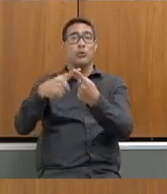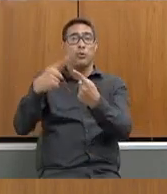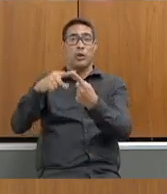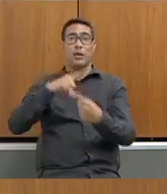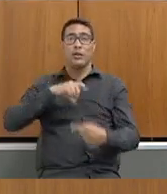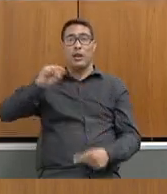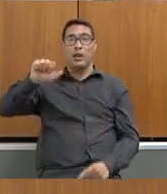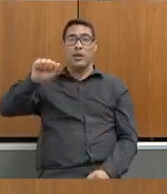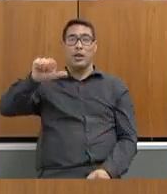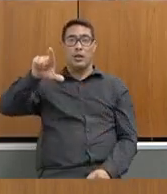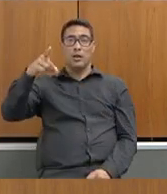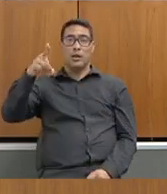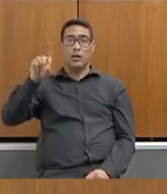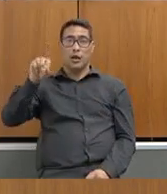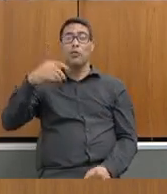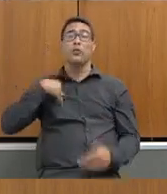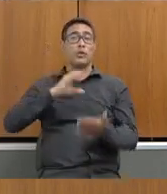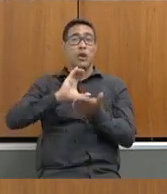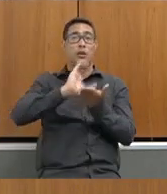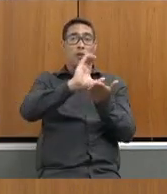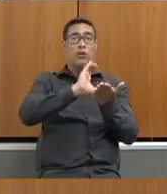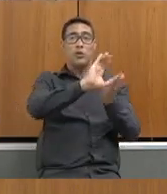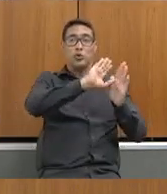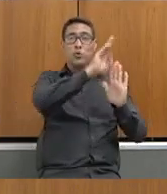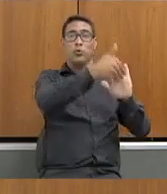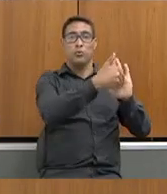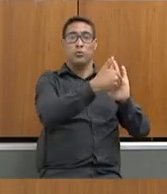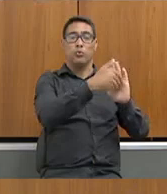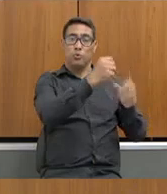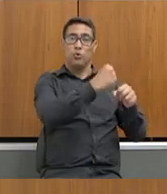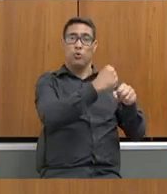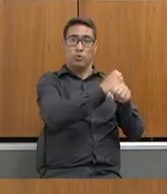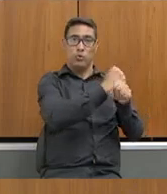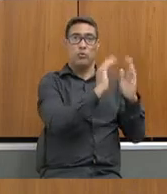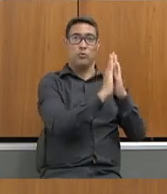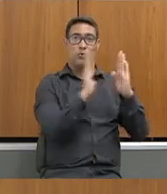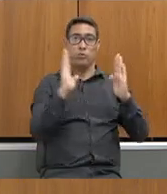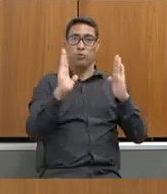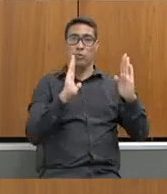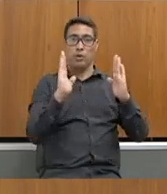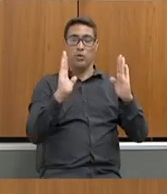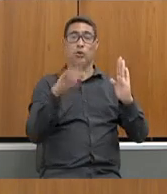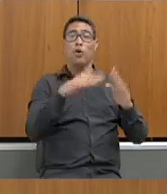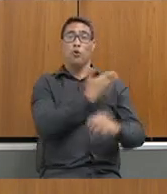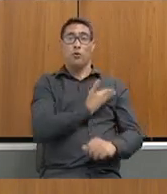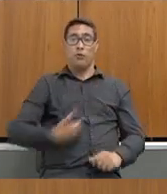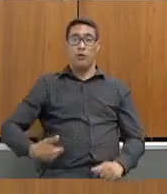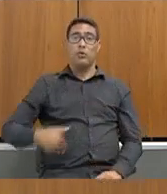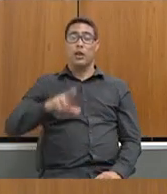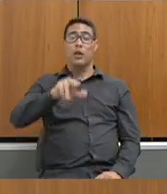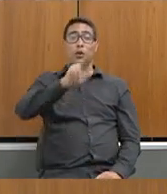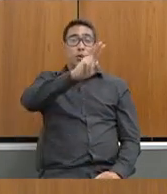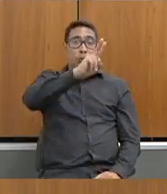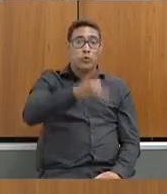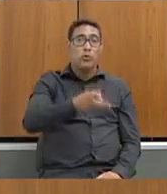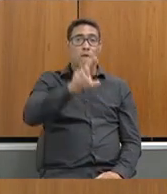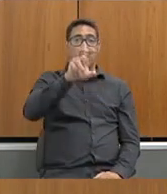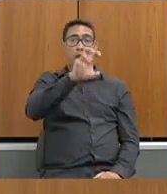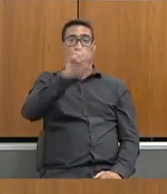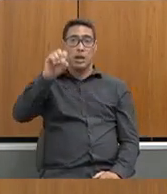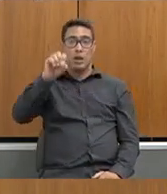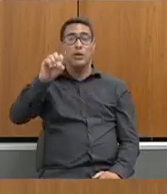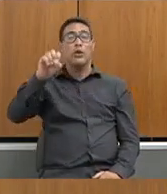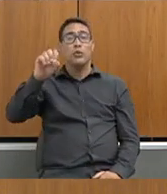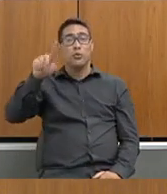investido na execução daquele ano. Então, o governo tem 2 bilhões e 500 milhões de saldo.